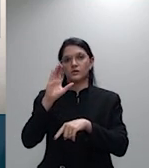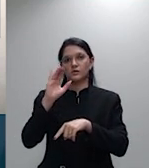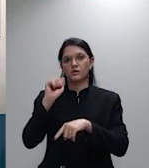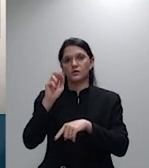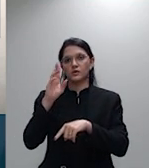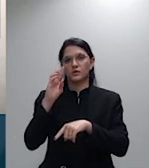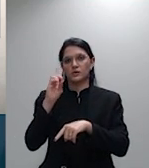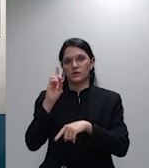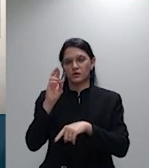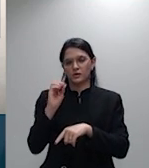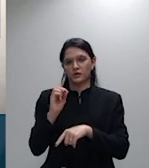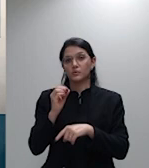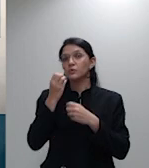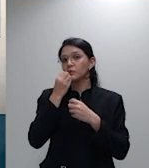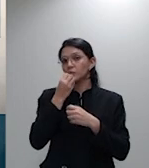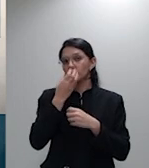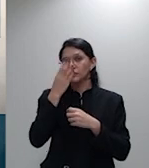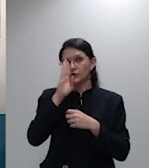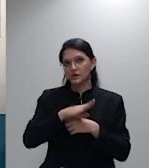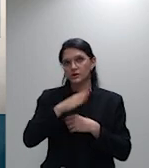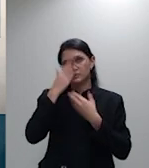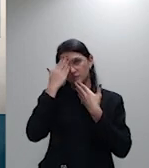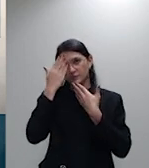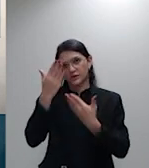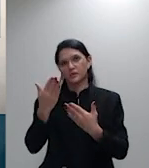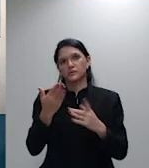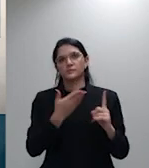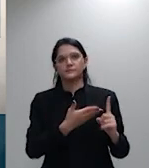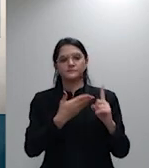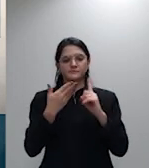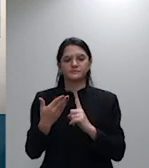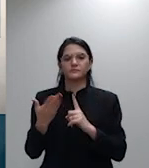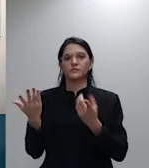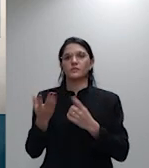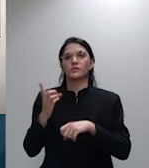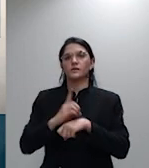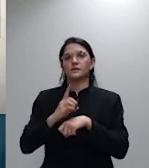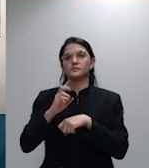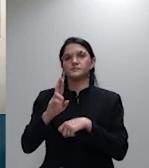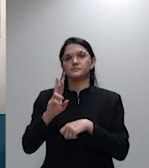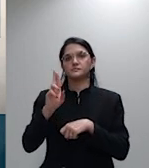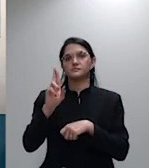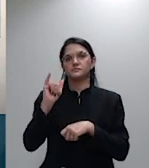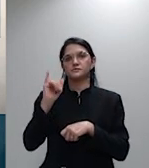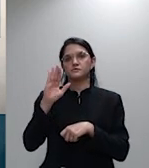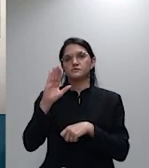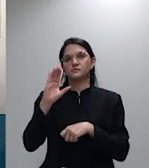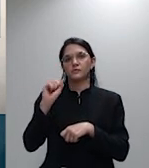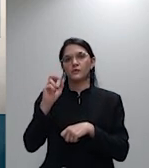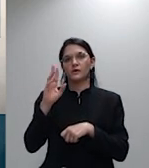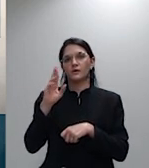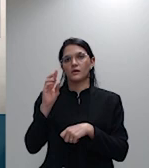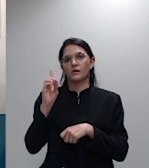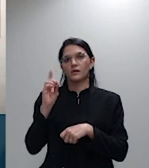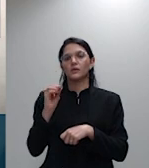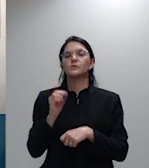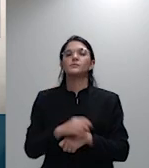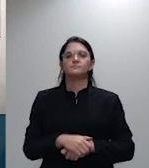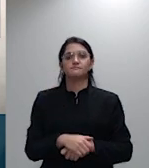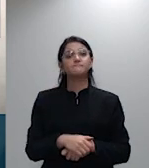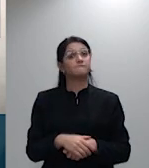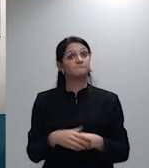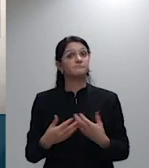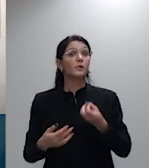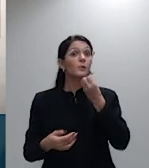Doutor Ricardo, uma palavra à vossa excelência. Boa tarde, boa tarde, excelência, excelentíssimo senhor presidente, ministro Antônio Carlos Ferreira, demais